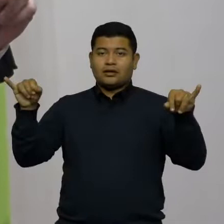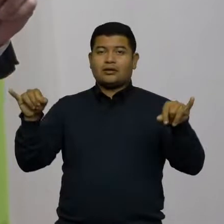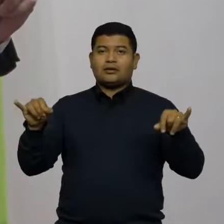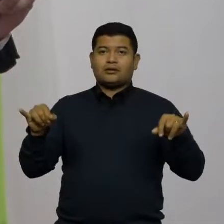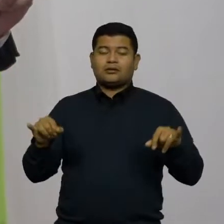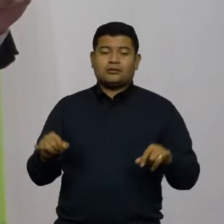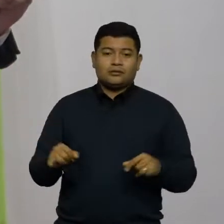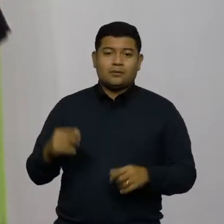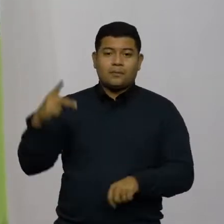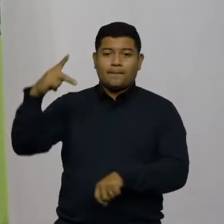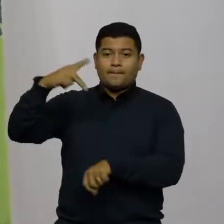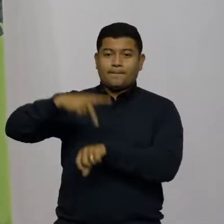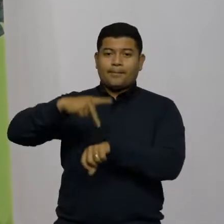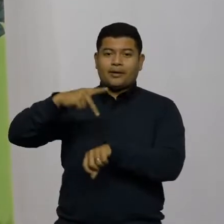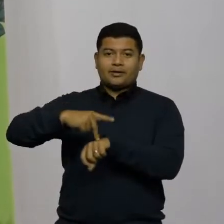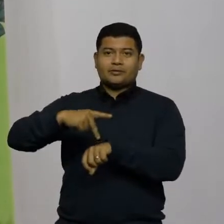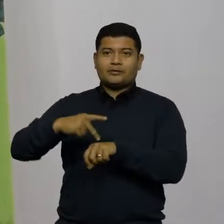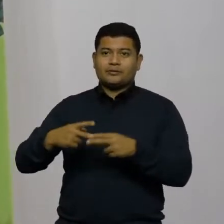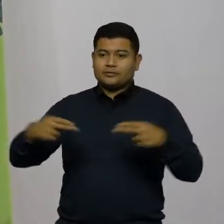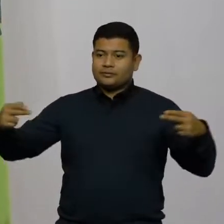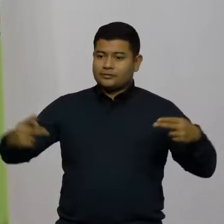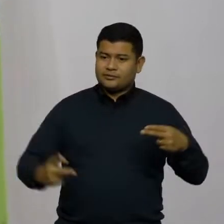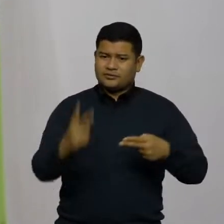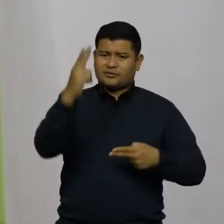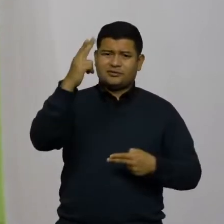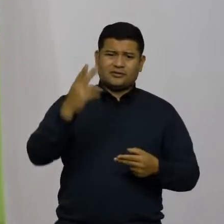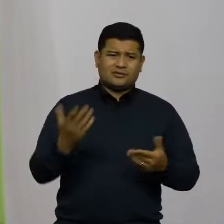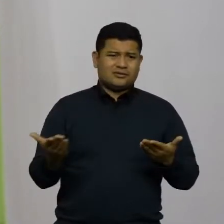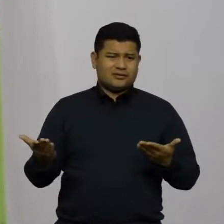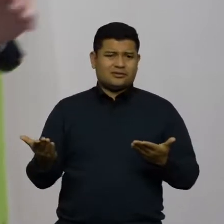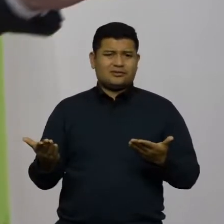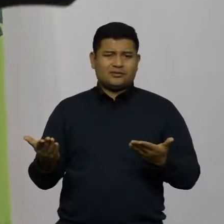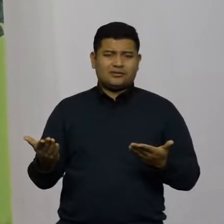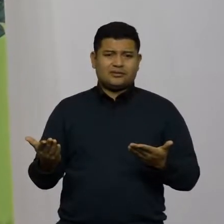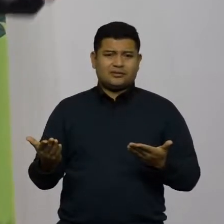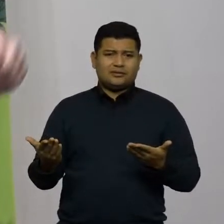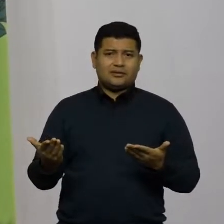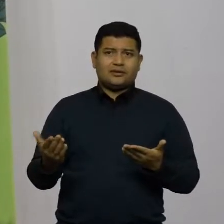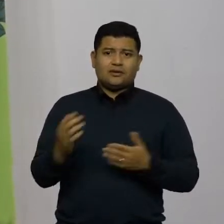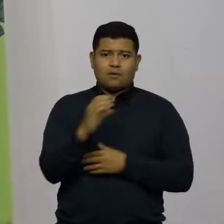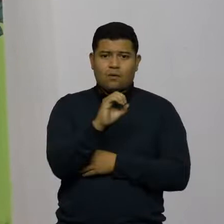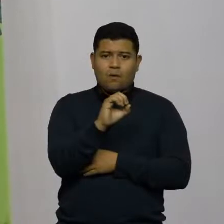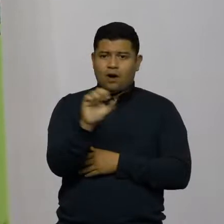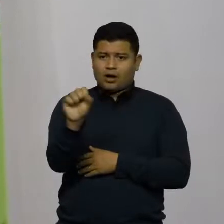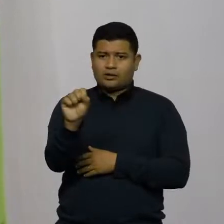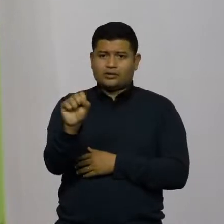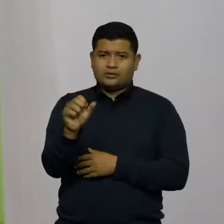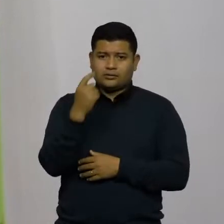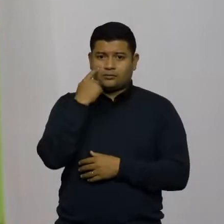em assinatura de ordem de serviço. Por favor, mostra para mim.